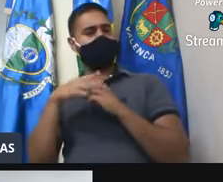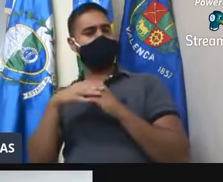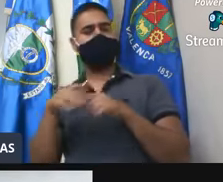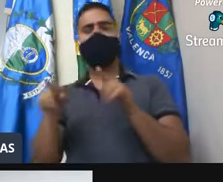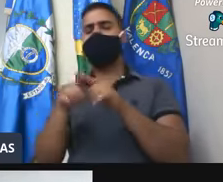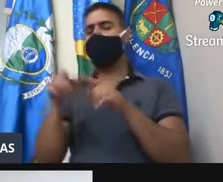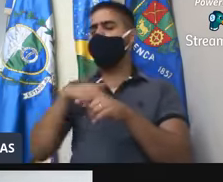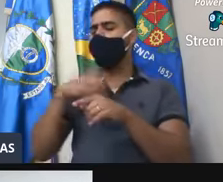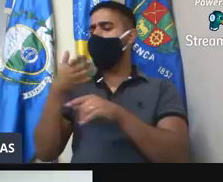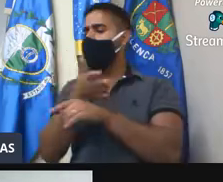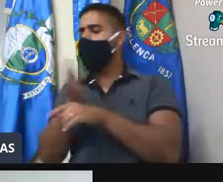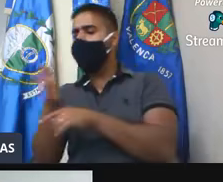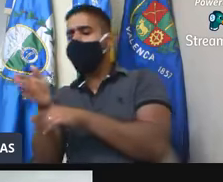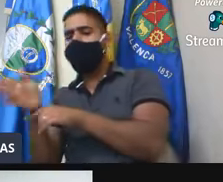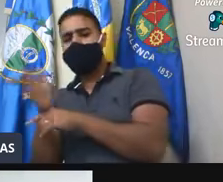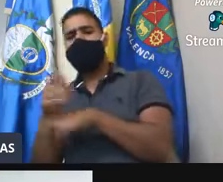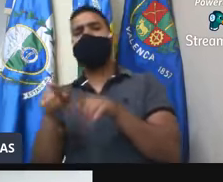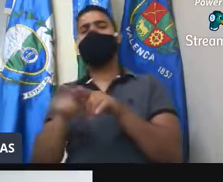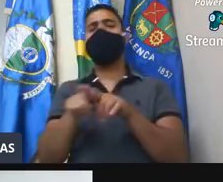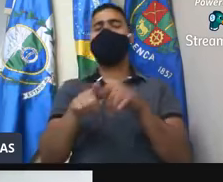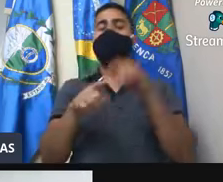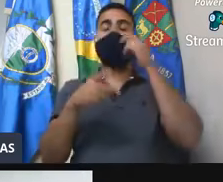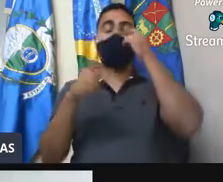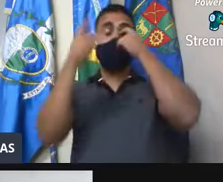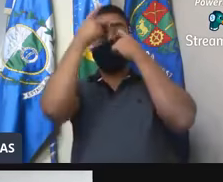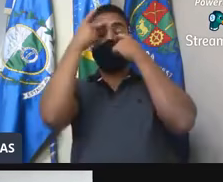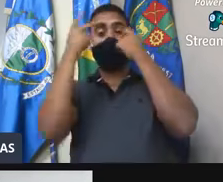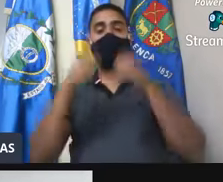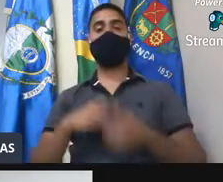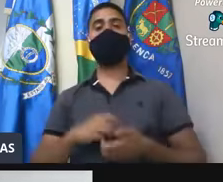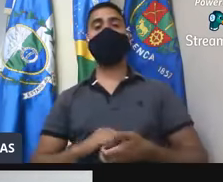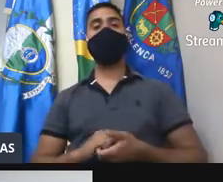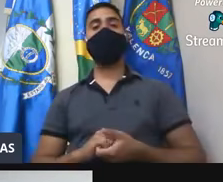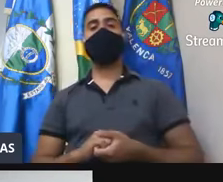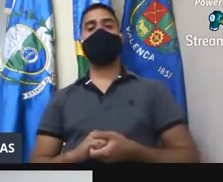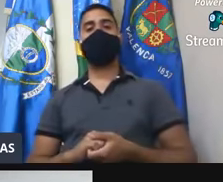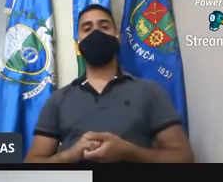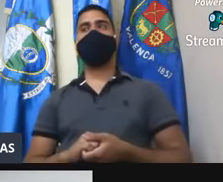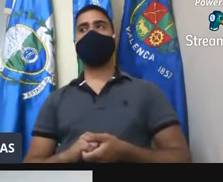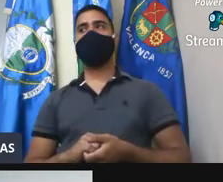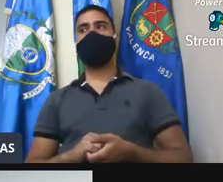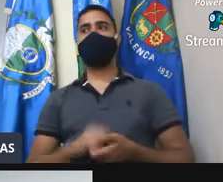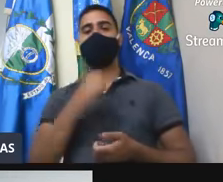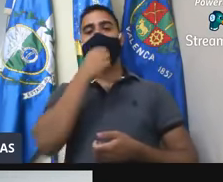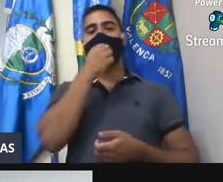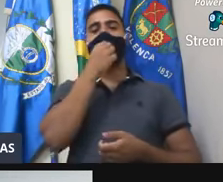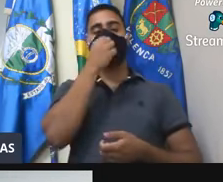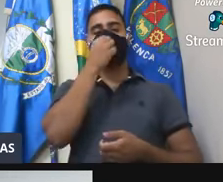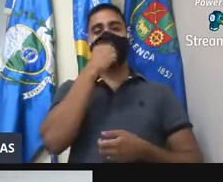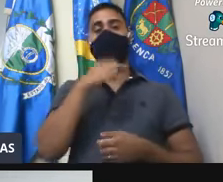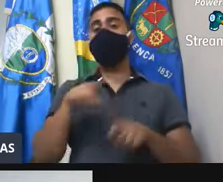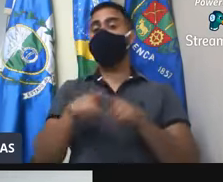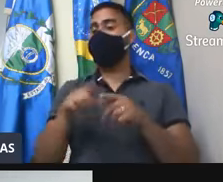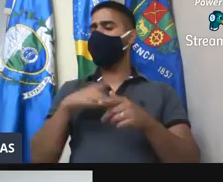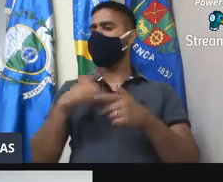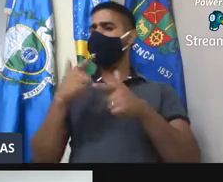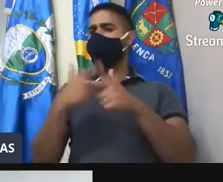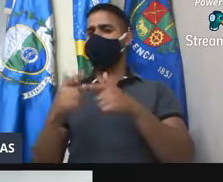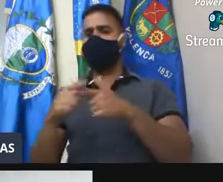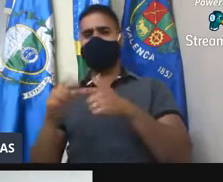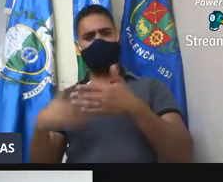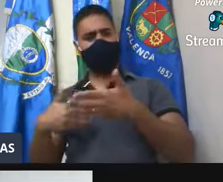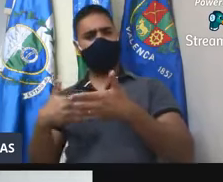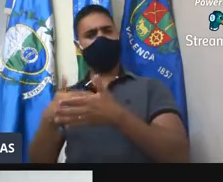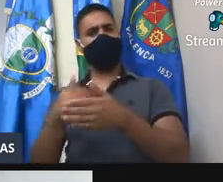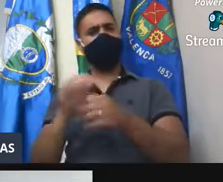universal e igualitário às ações e serviços para a sua promoção. Considerando as medidas de restrição e deslogamento de aglomeração necessárias para enfrentamento em emergência de saúde pública decorrente